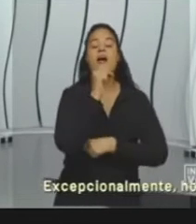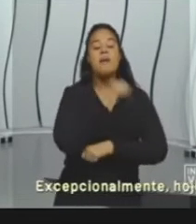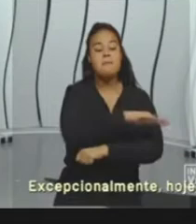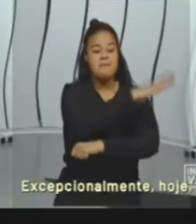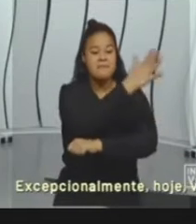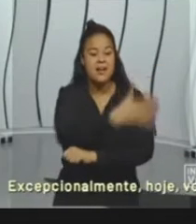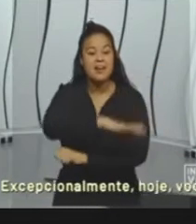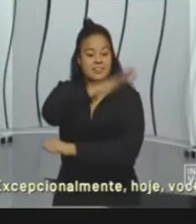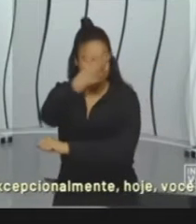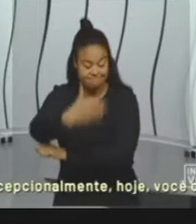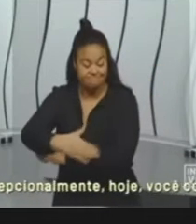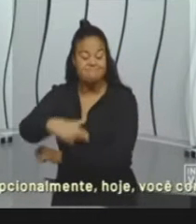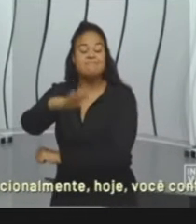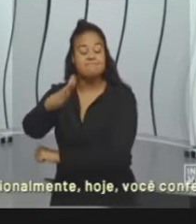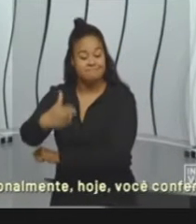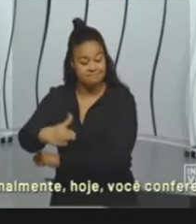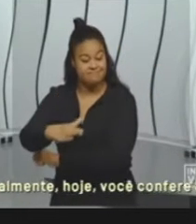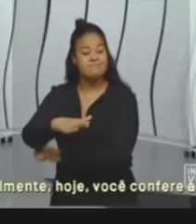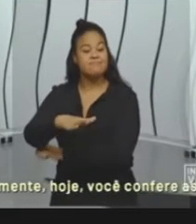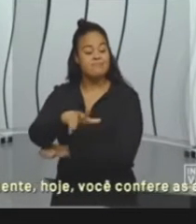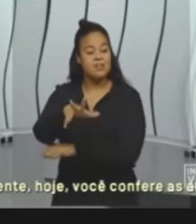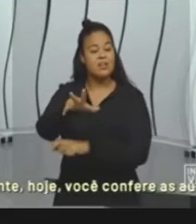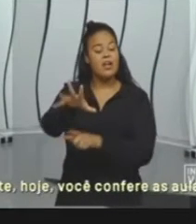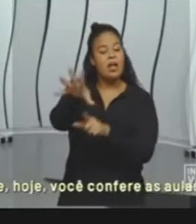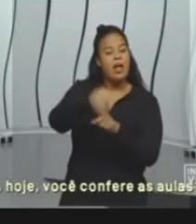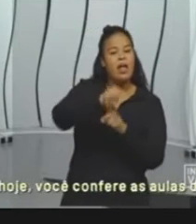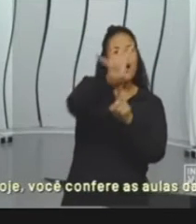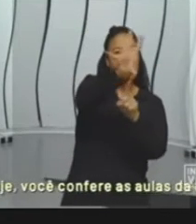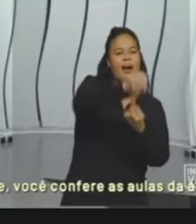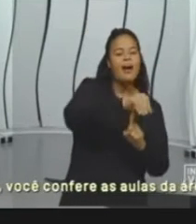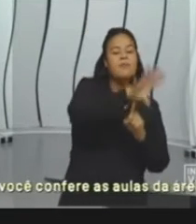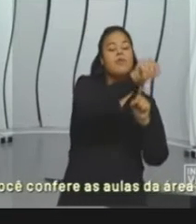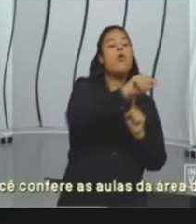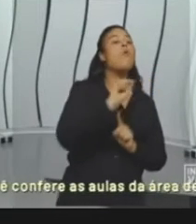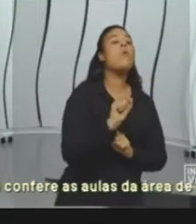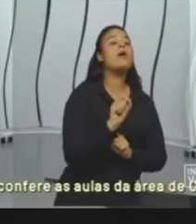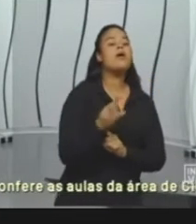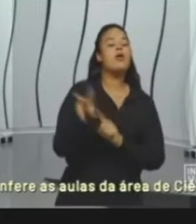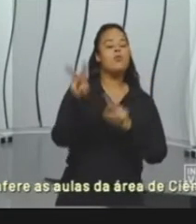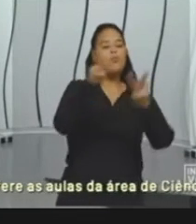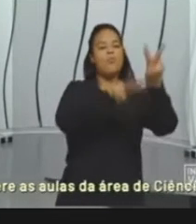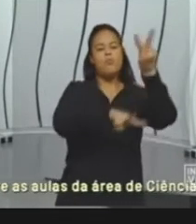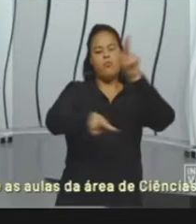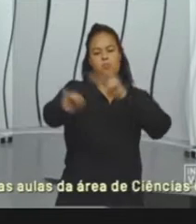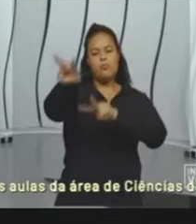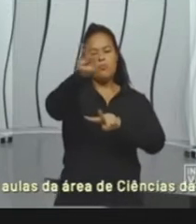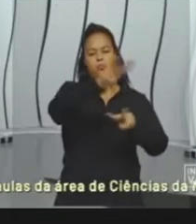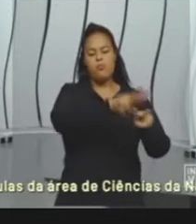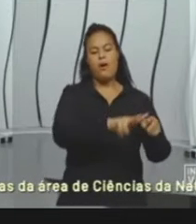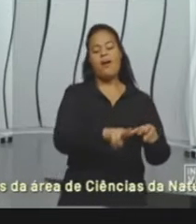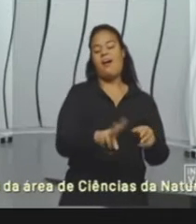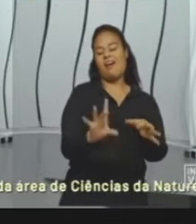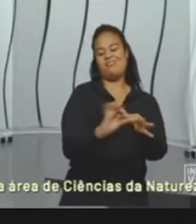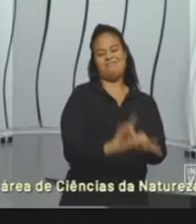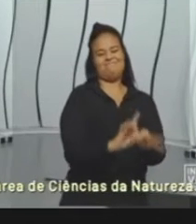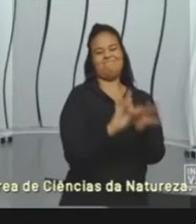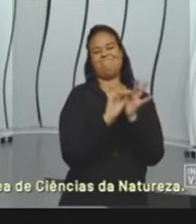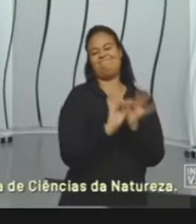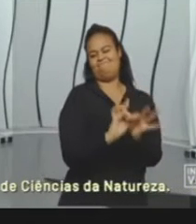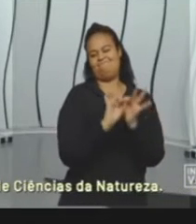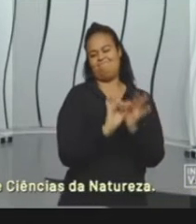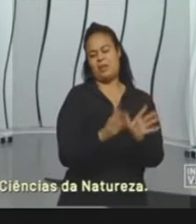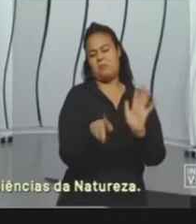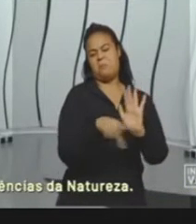litorâneas, onde recebem mais vento durante o dia. Então, são regiões estratégicas para se montar esse tipo de